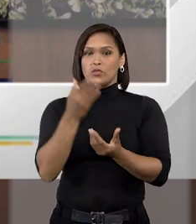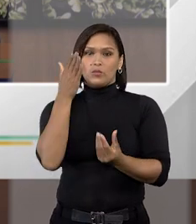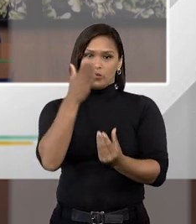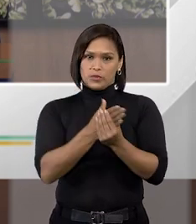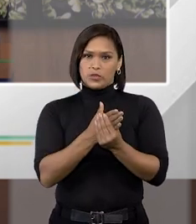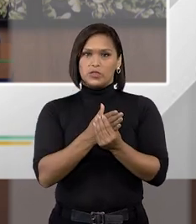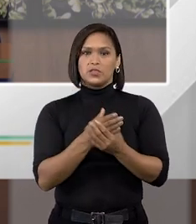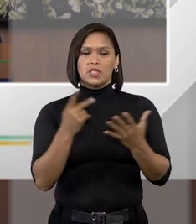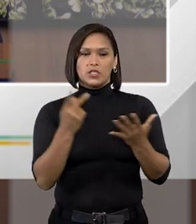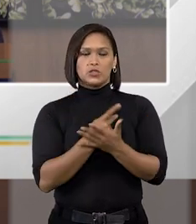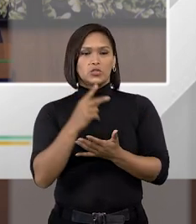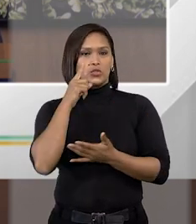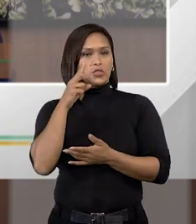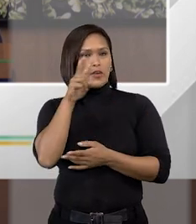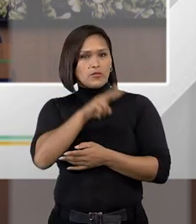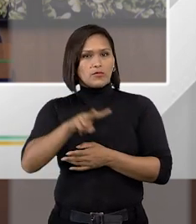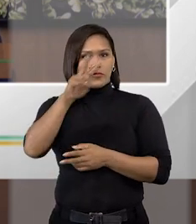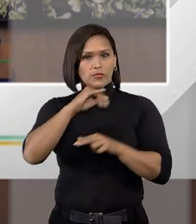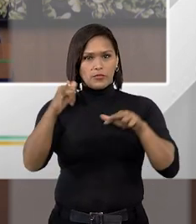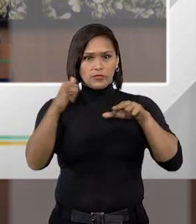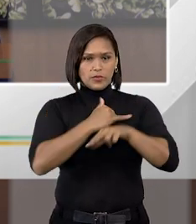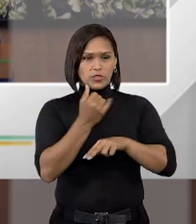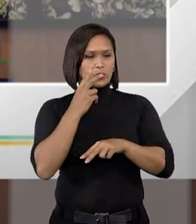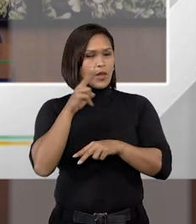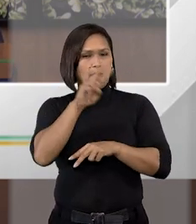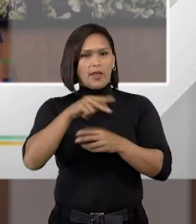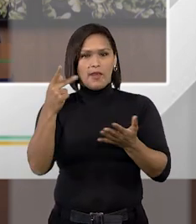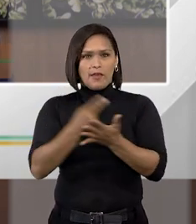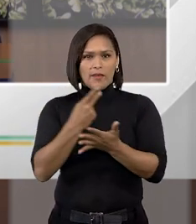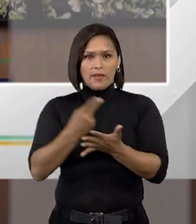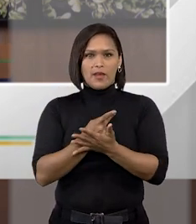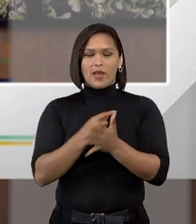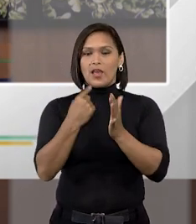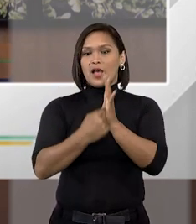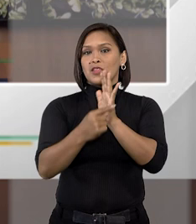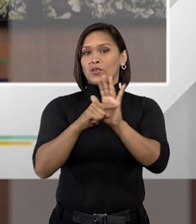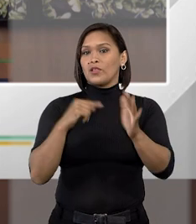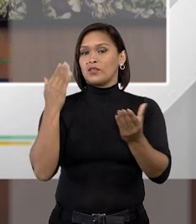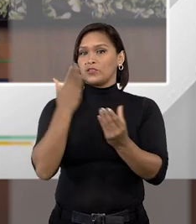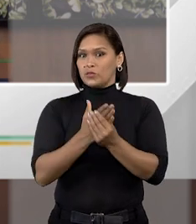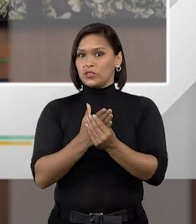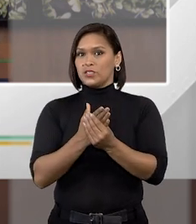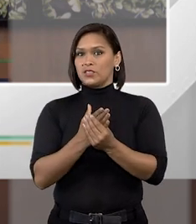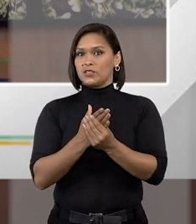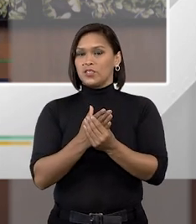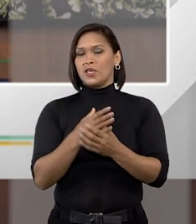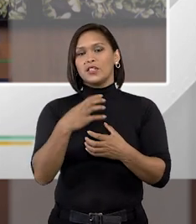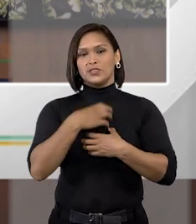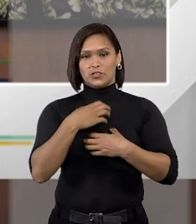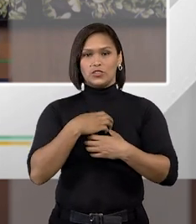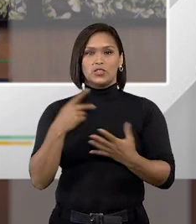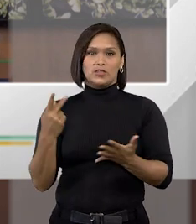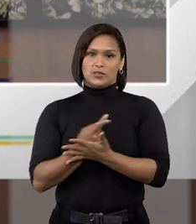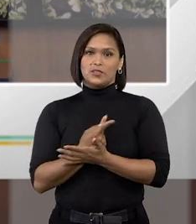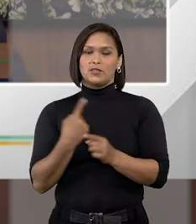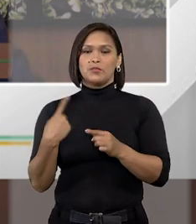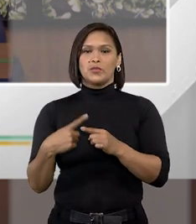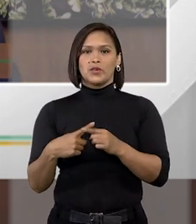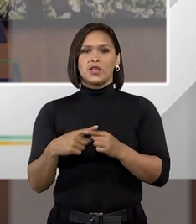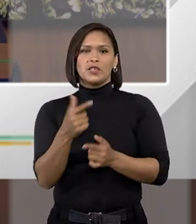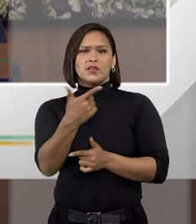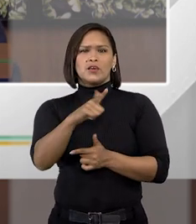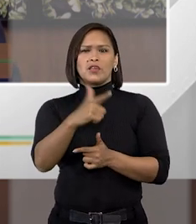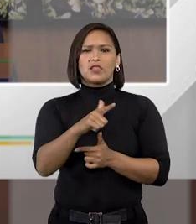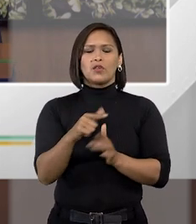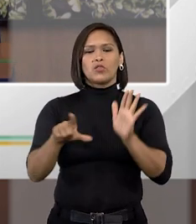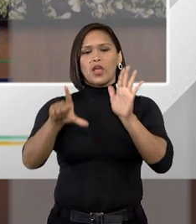feitos quando reconhecimentos feitos de maneira errônea anularem os processos isso não tem jeito por quê? se você não